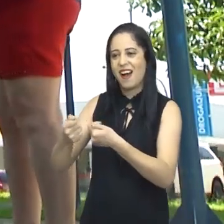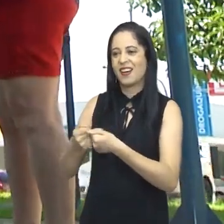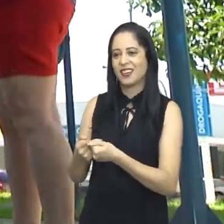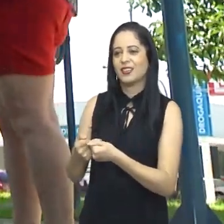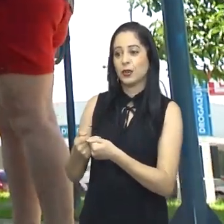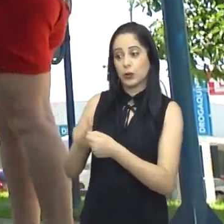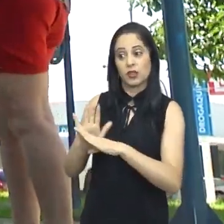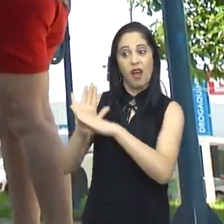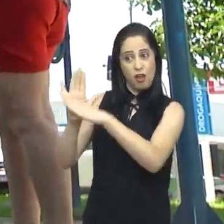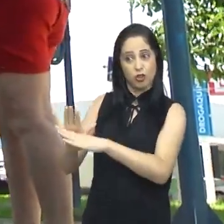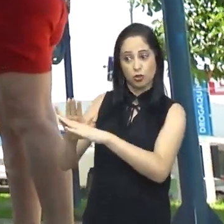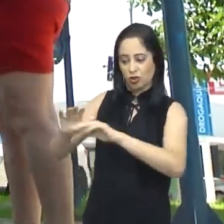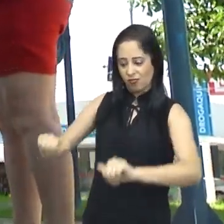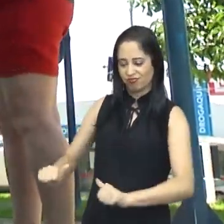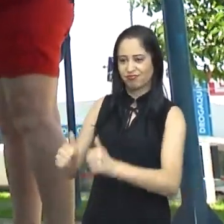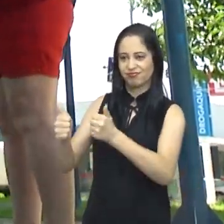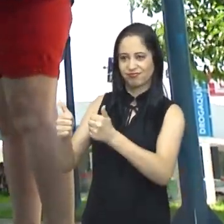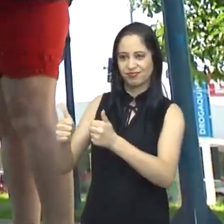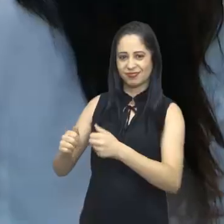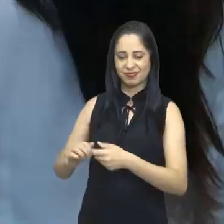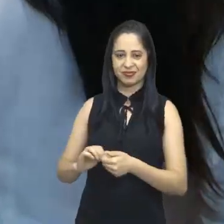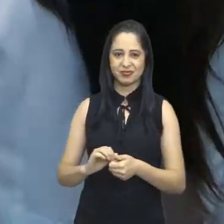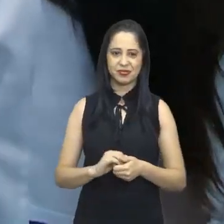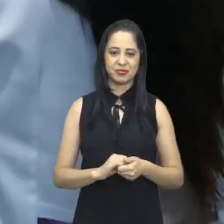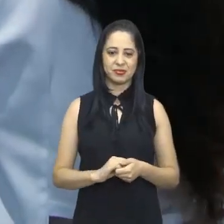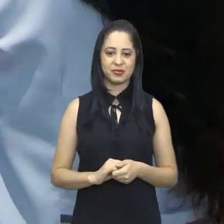ajuda muito na recuperação dos pacientes.